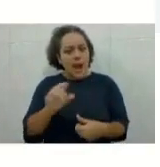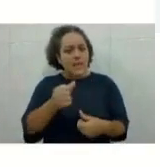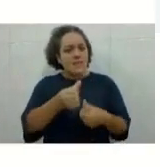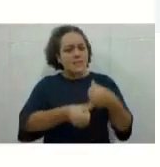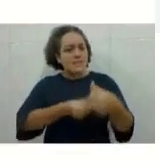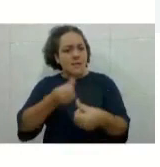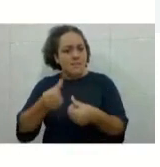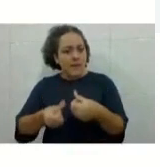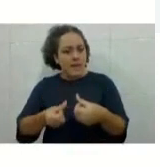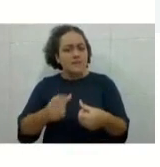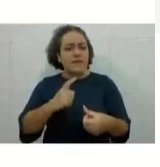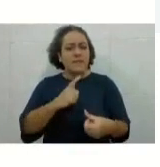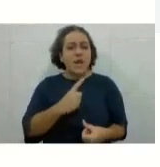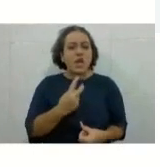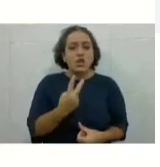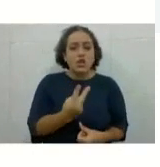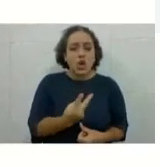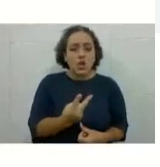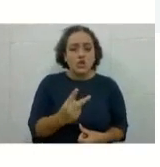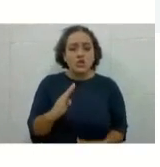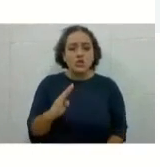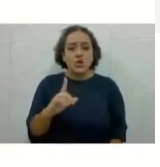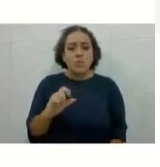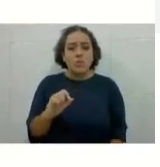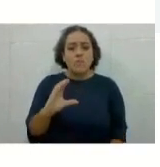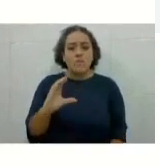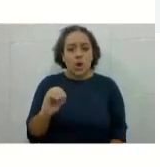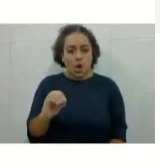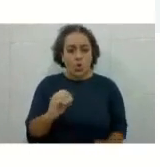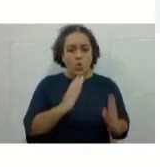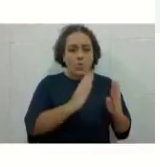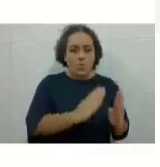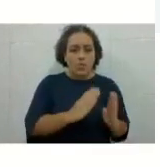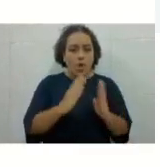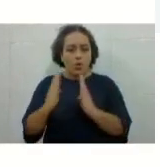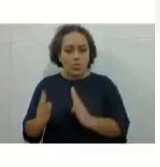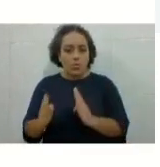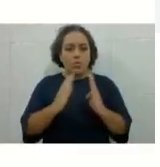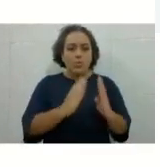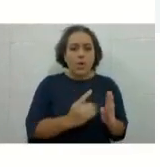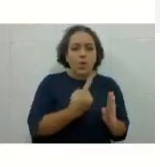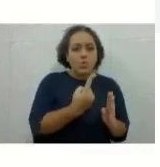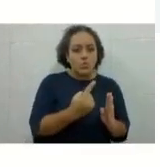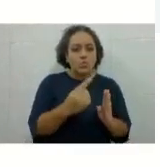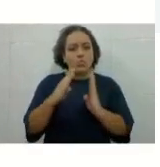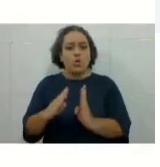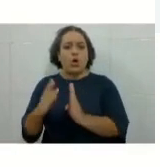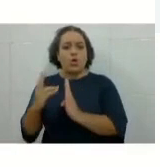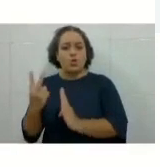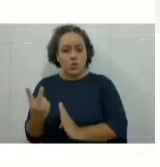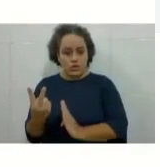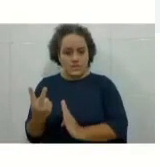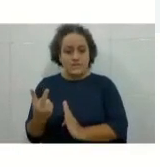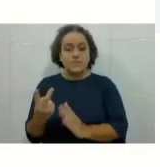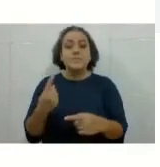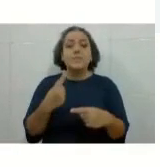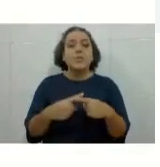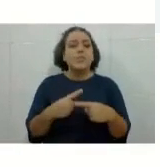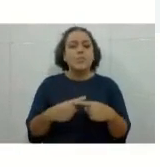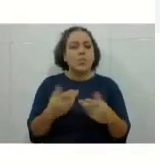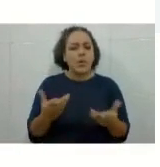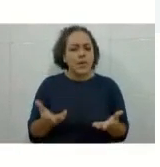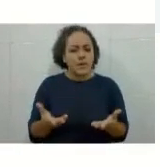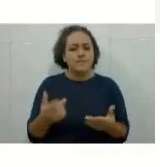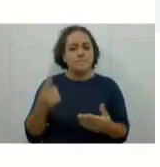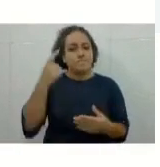blocos, né? Nós chamamos bloco um e bloco dois. Por que isso? Vamos pensar, vocês